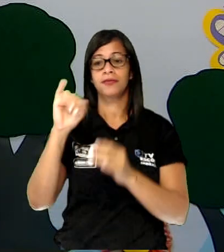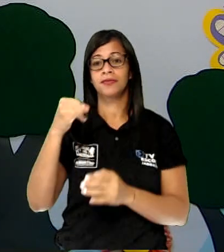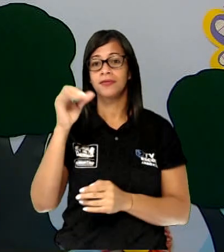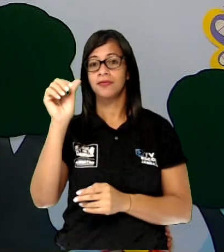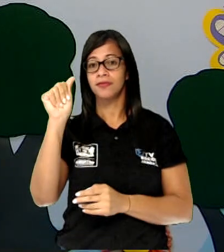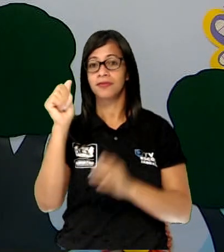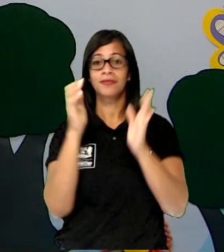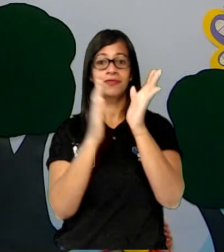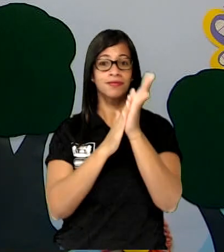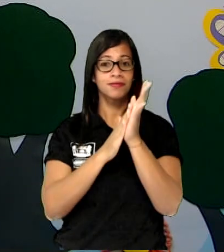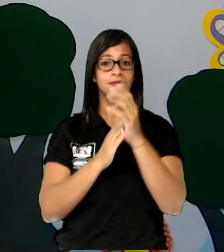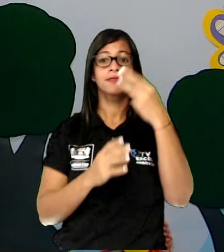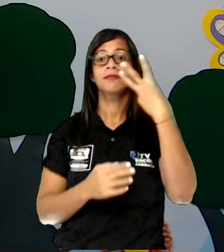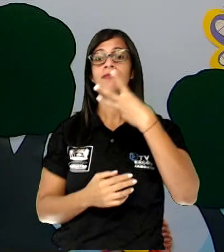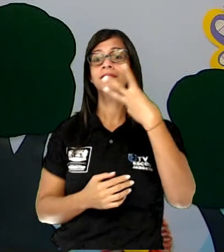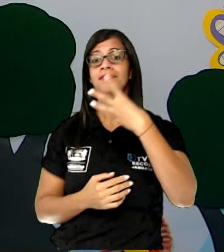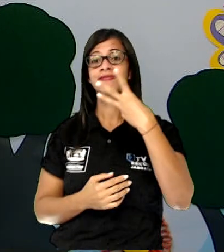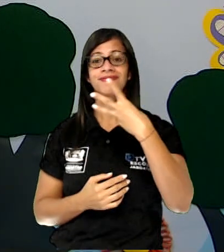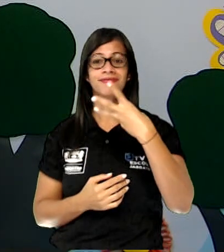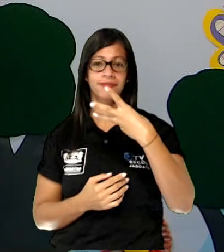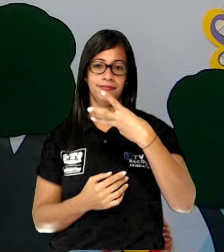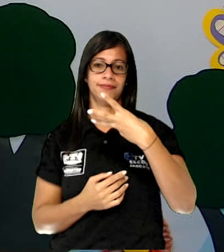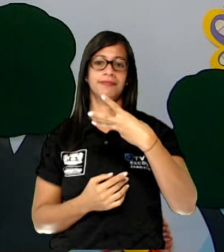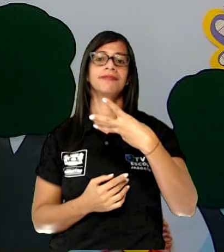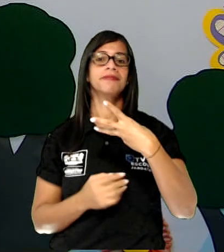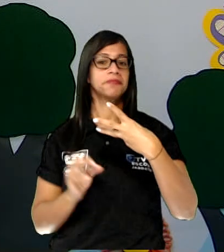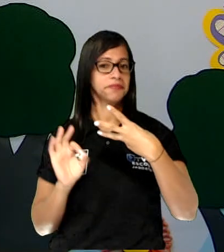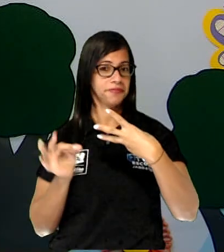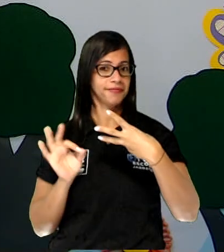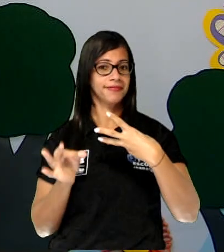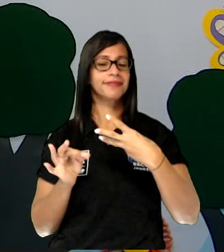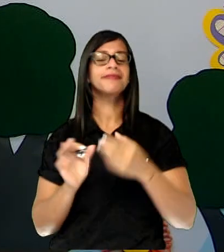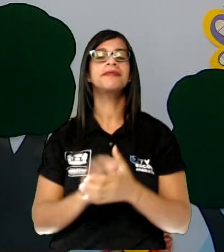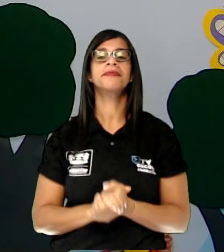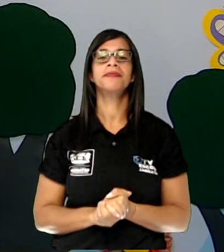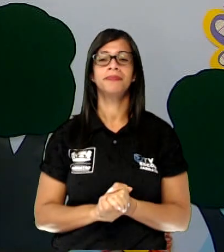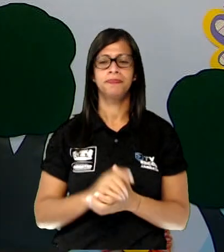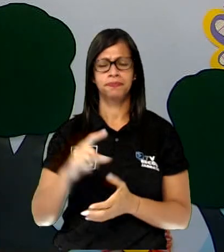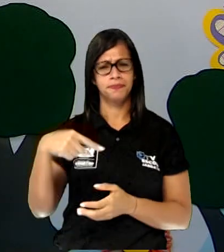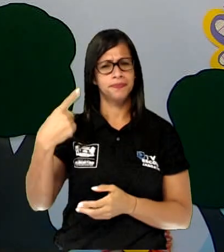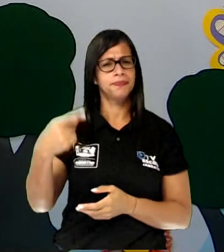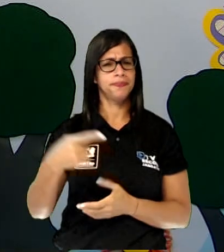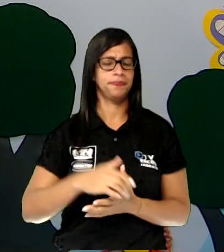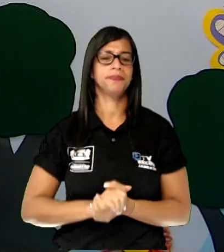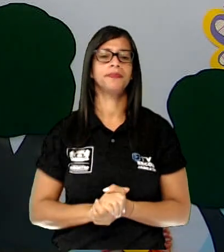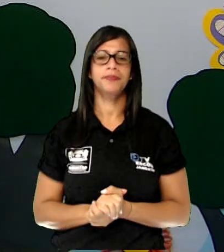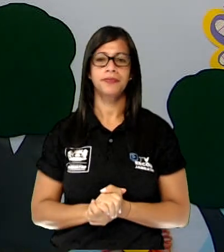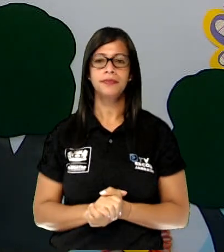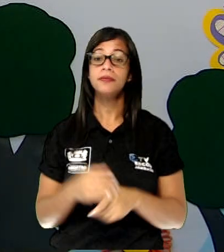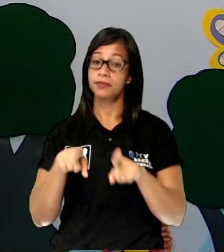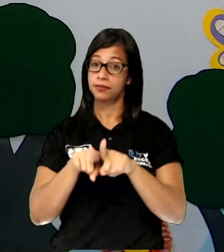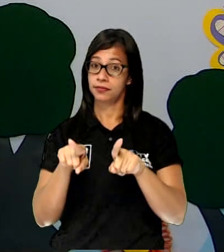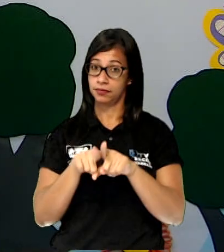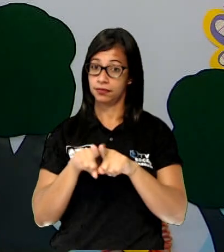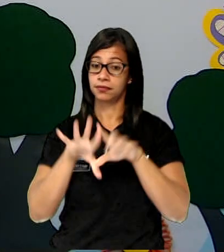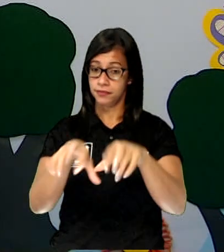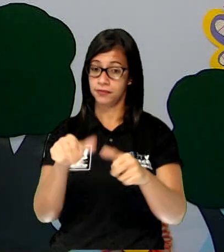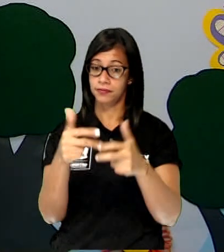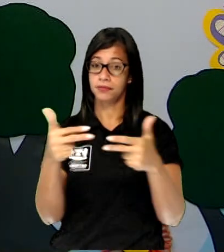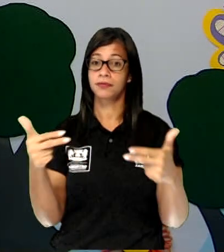Três partes. Muito bem. Vamos agora para a próxima palavra. Também é o animal